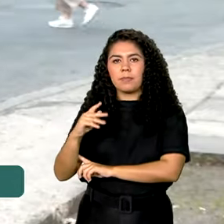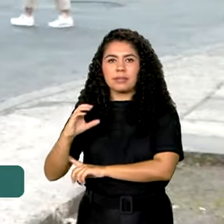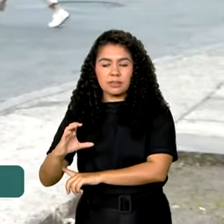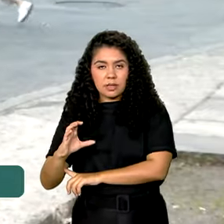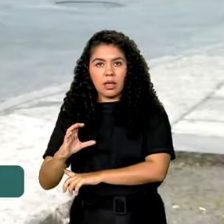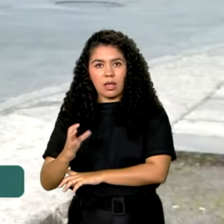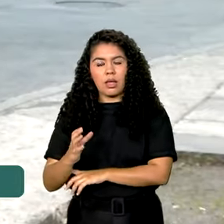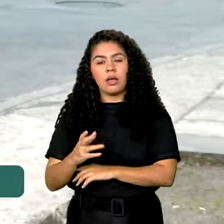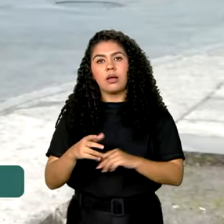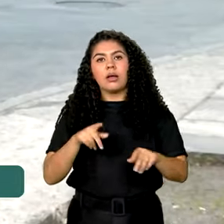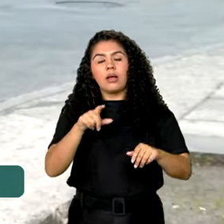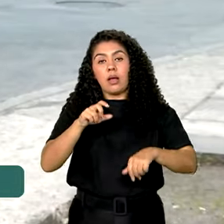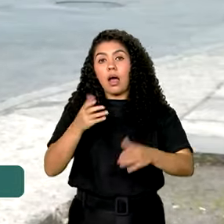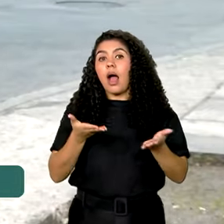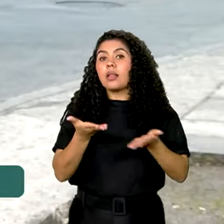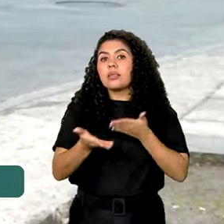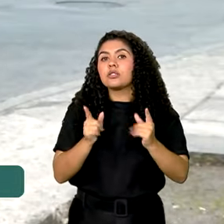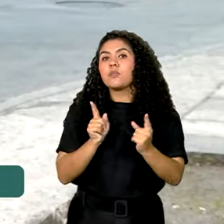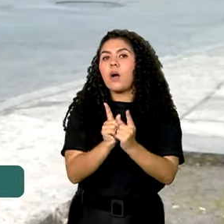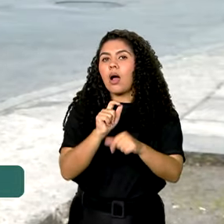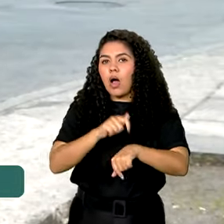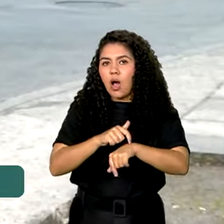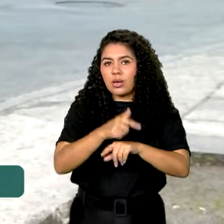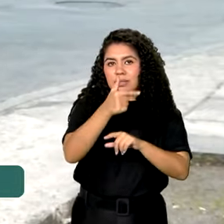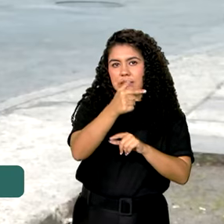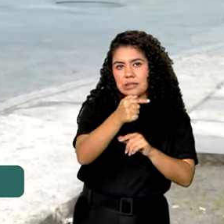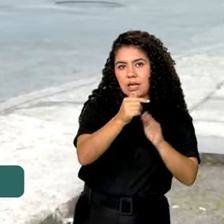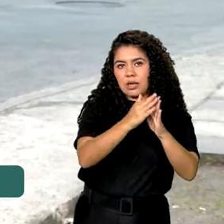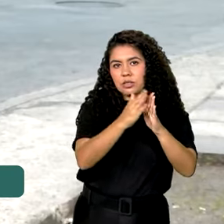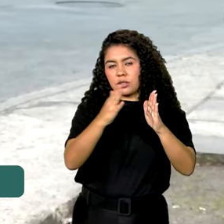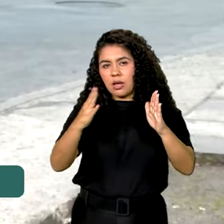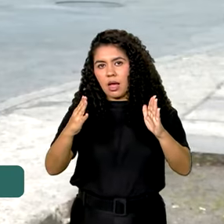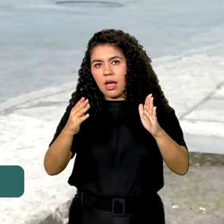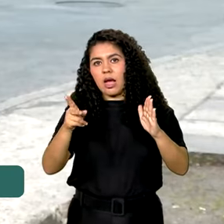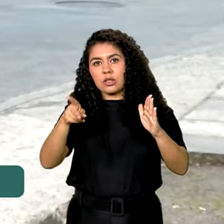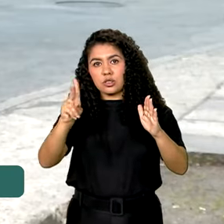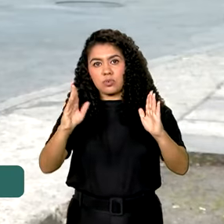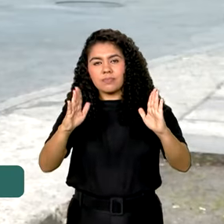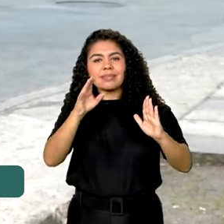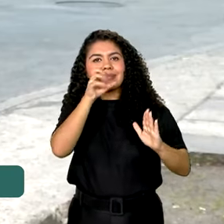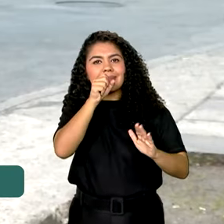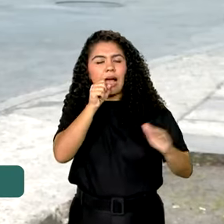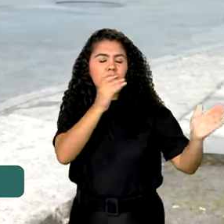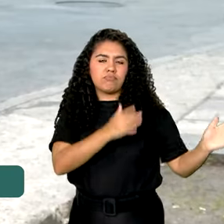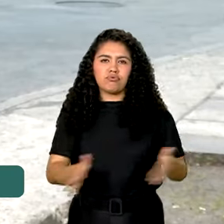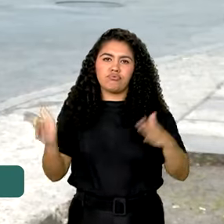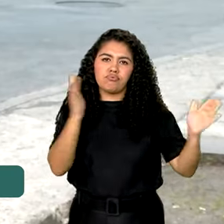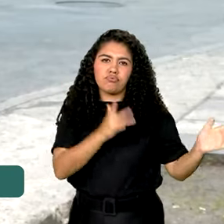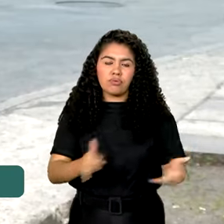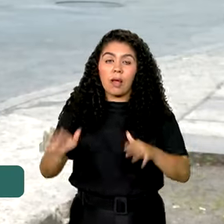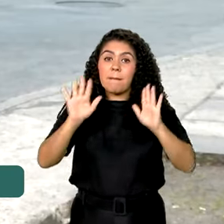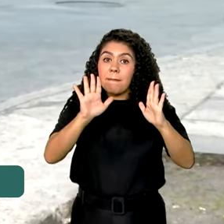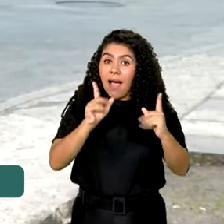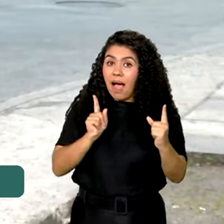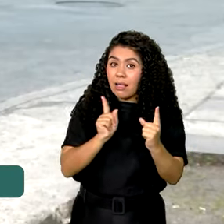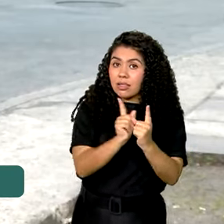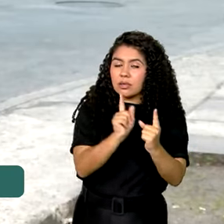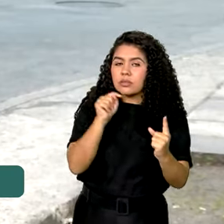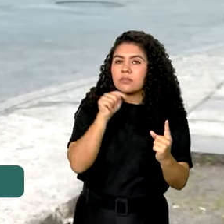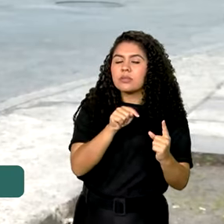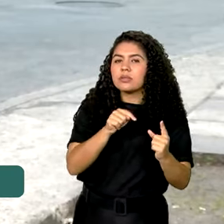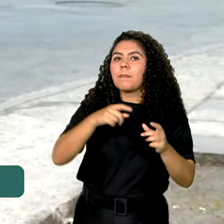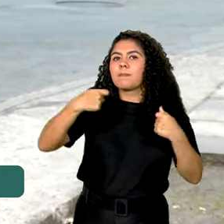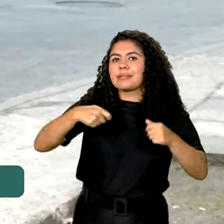público será atendido das sete da manhã às duas da tarde, todos os sábados. Mas é importante saber que esse atendimento será